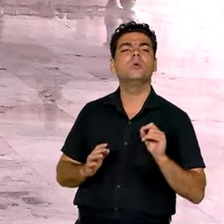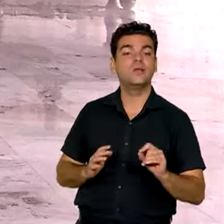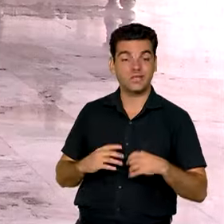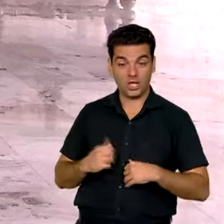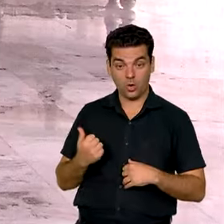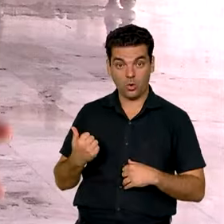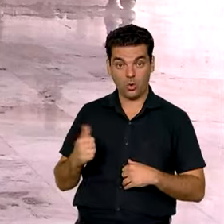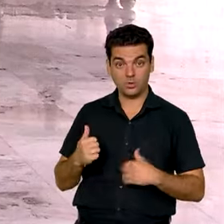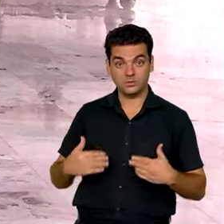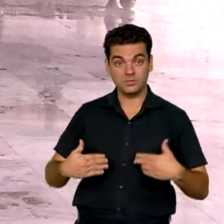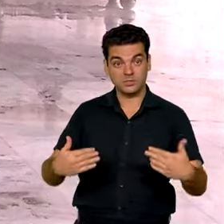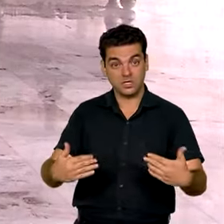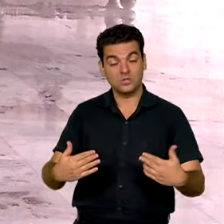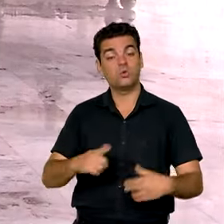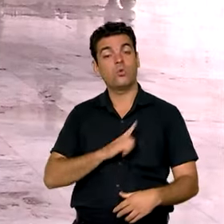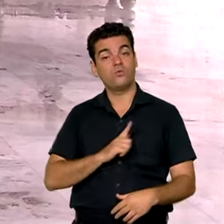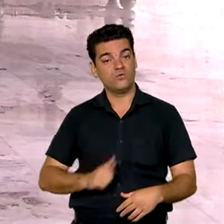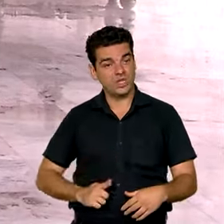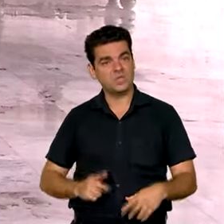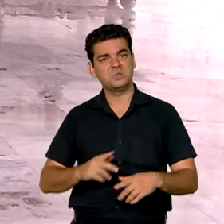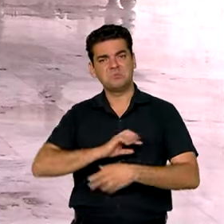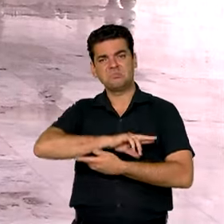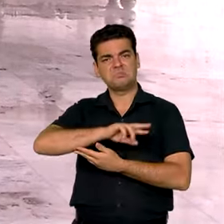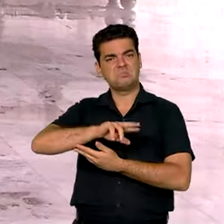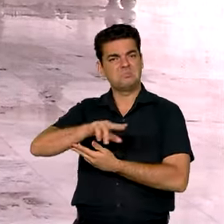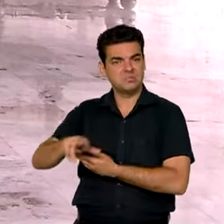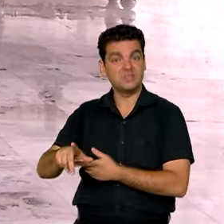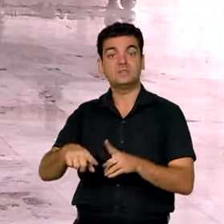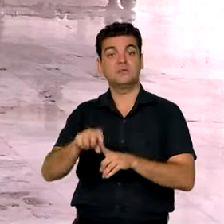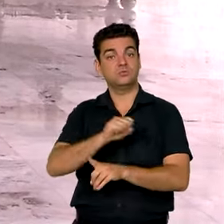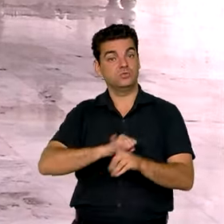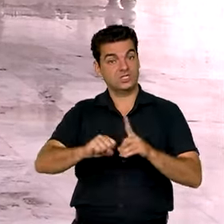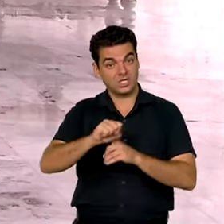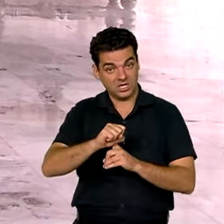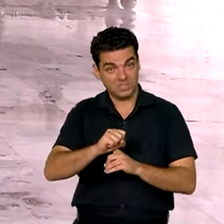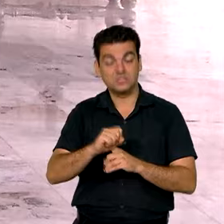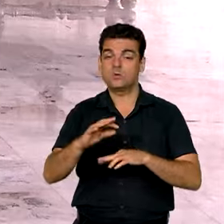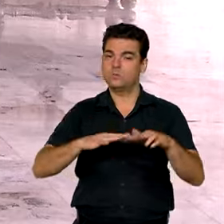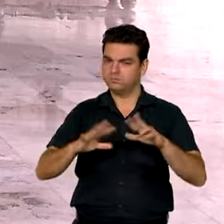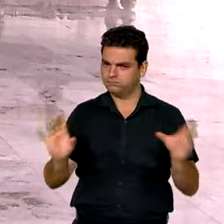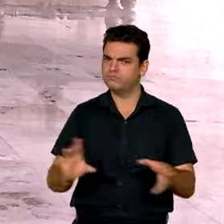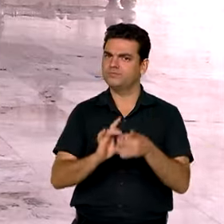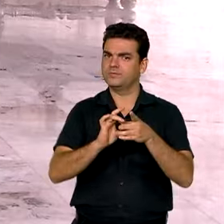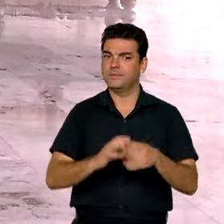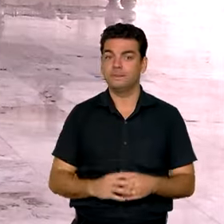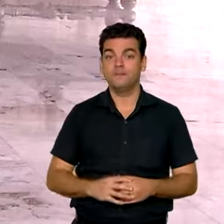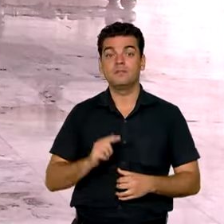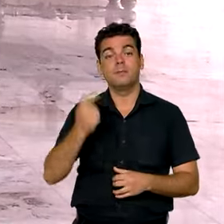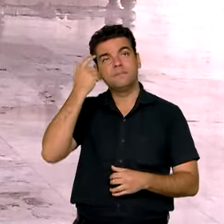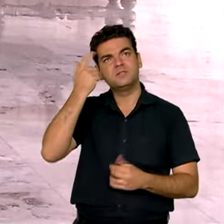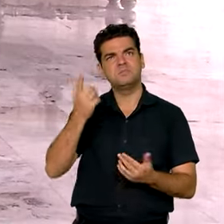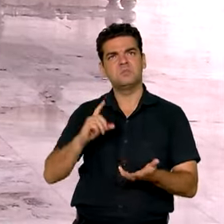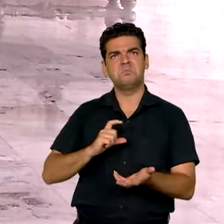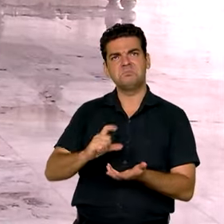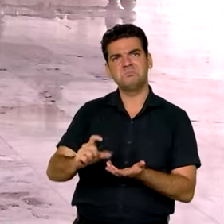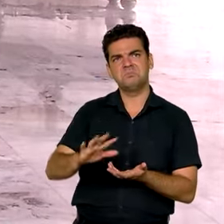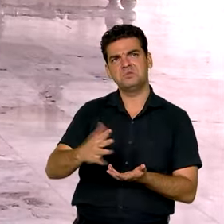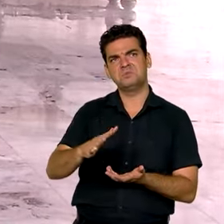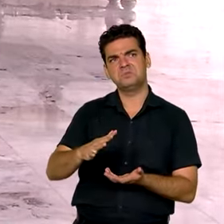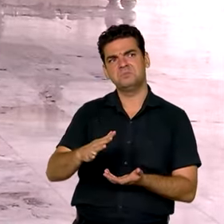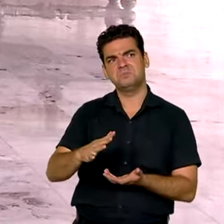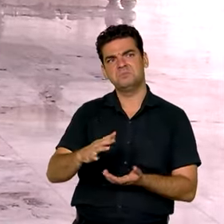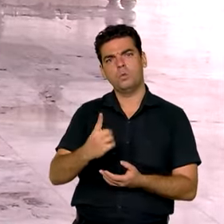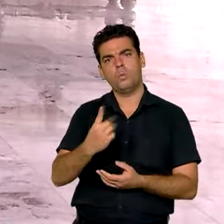ministérios, governos estaduais e municipais e a sociedade civil organizada. Ele prevê investimentos de cerca